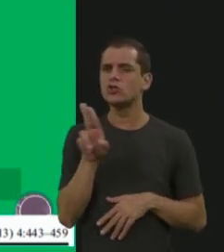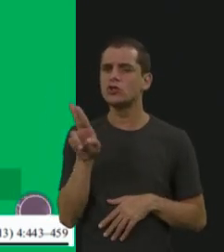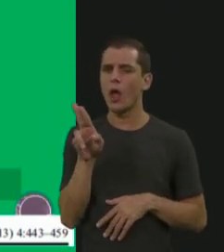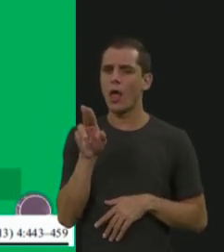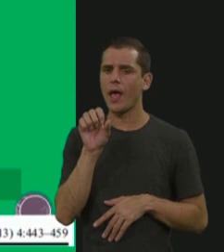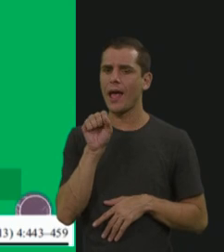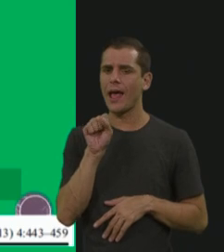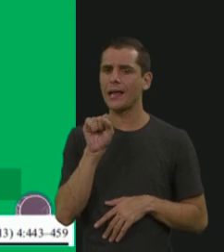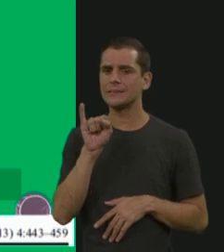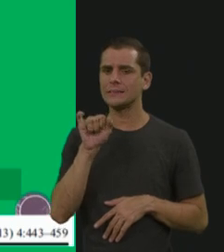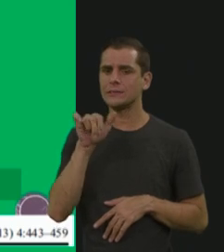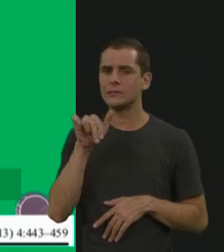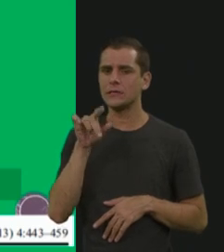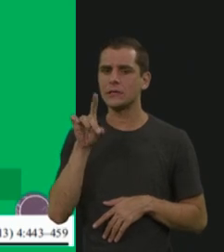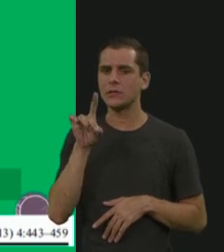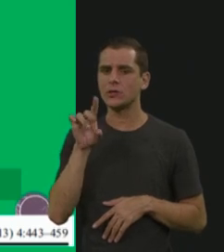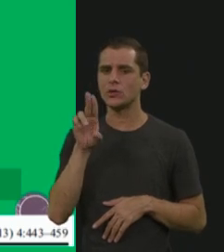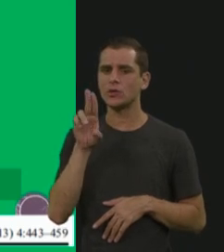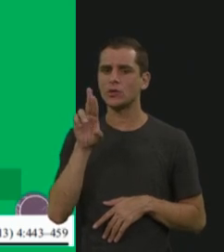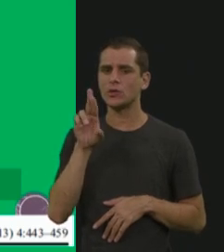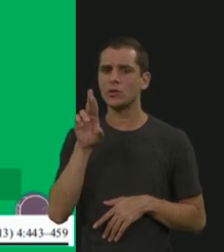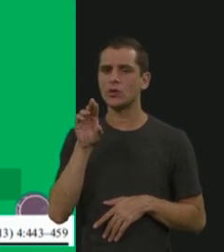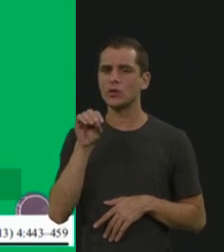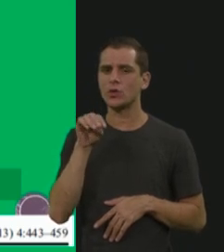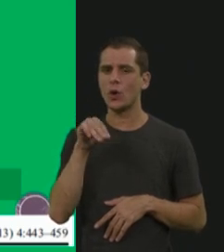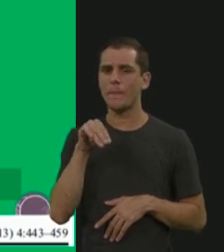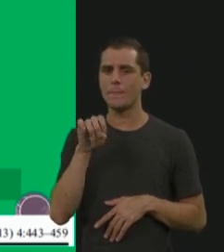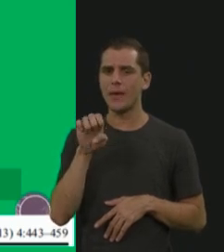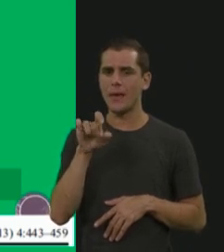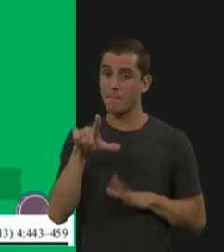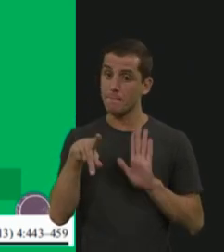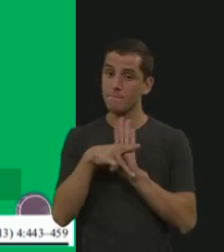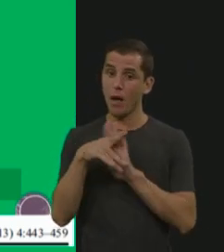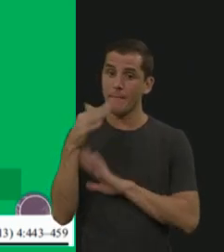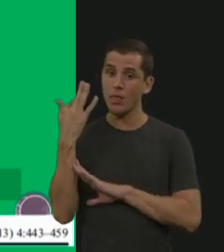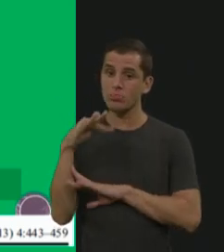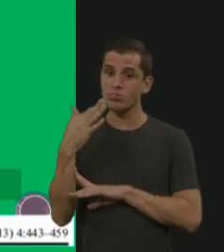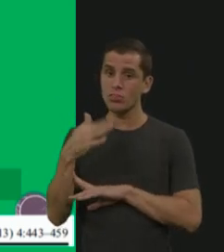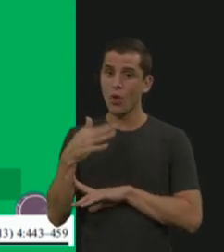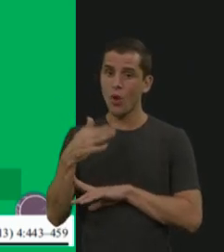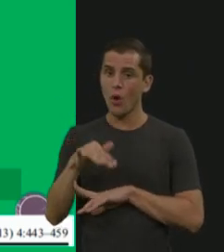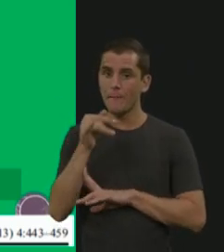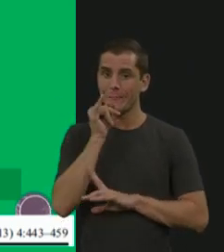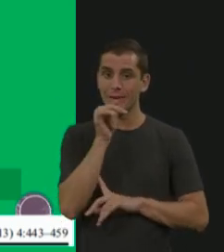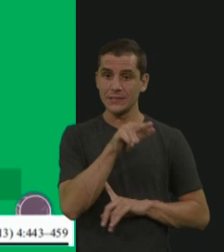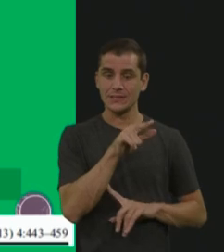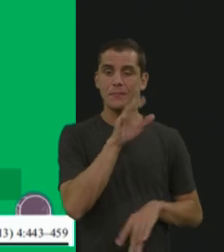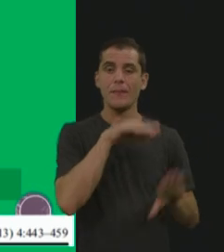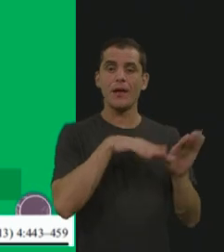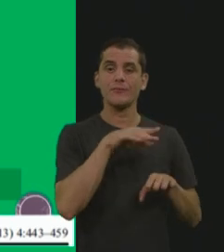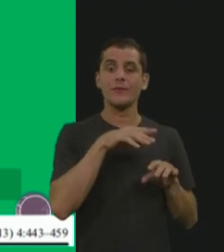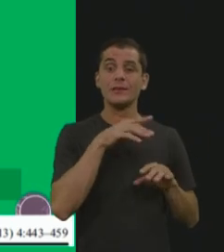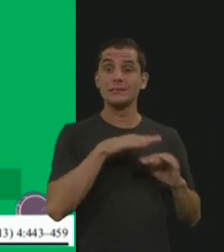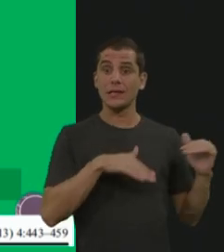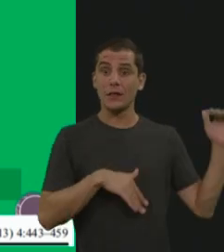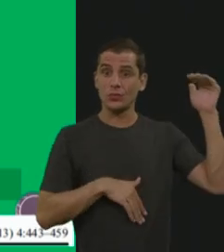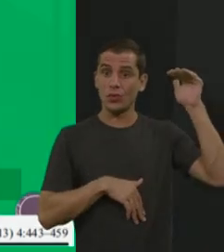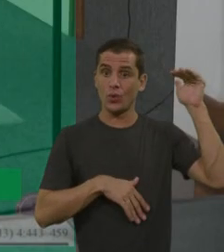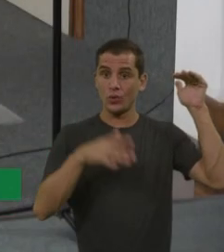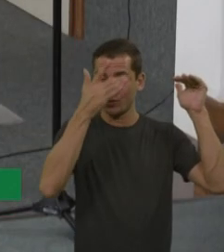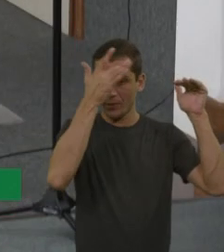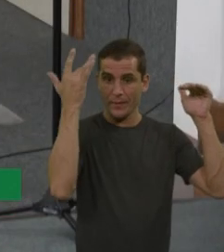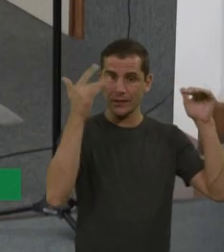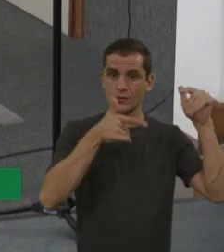nervo mediano, né? Que muitas vezes tem dor. Para os adultos, geralmente, isso é a causa laboral, né? A gente ficar digitando, ficar com uma, um